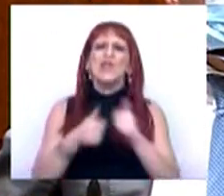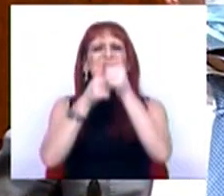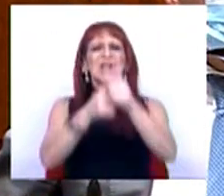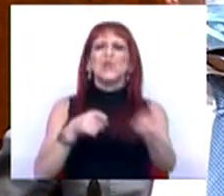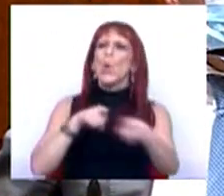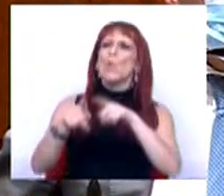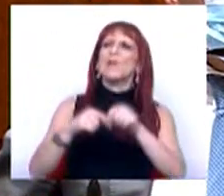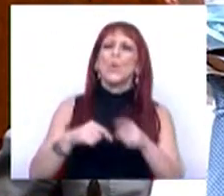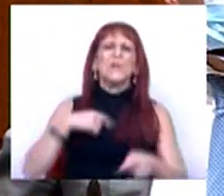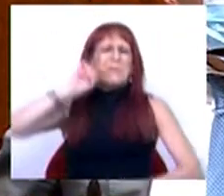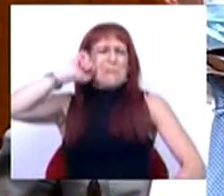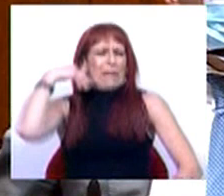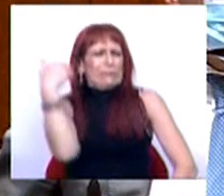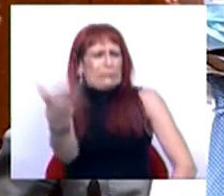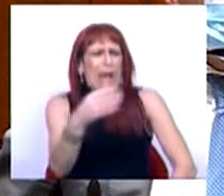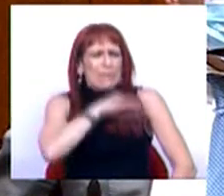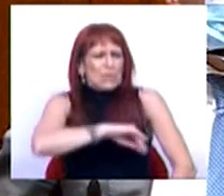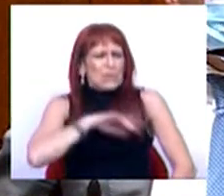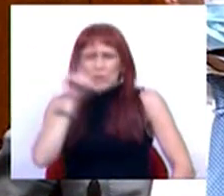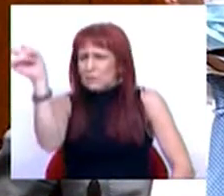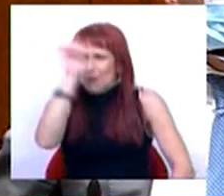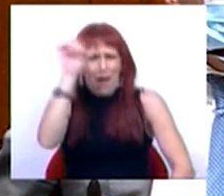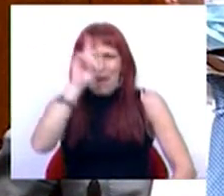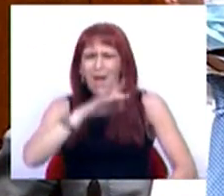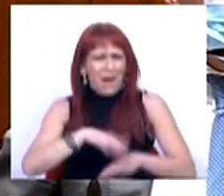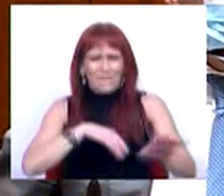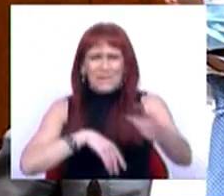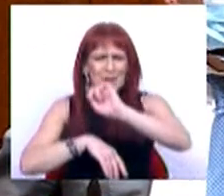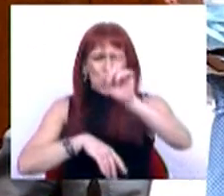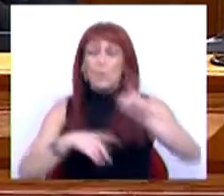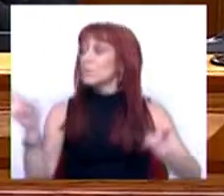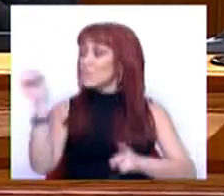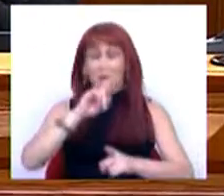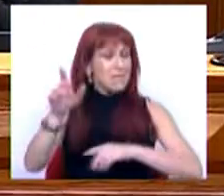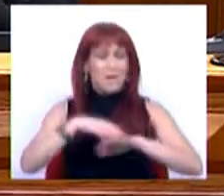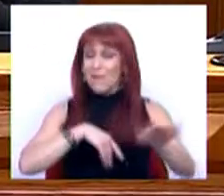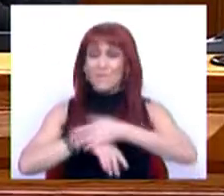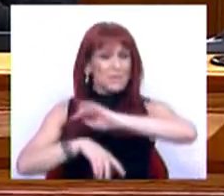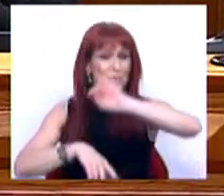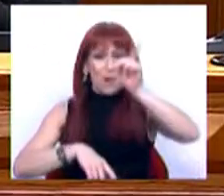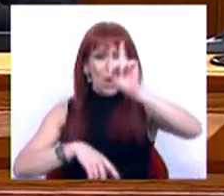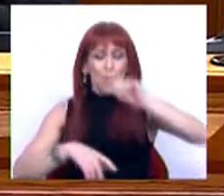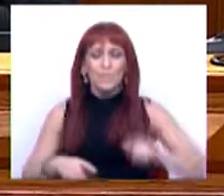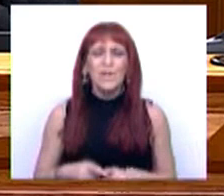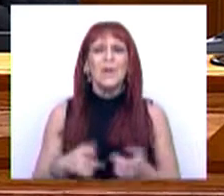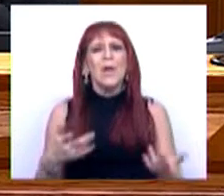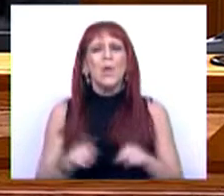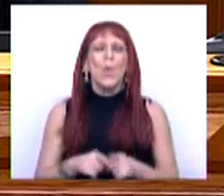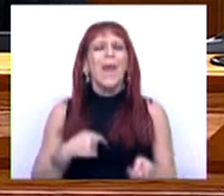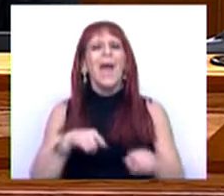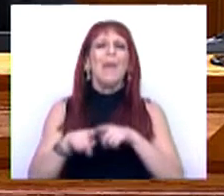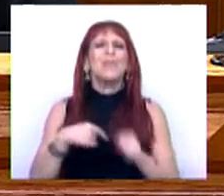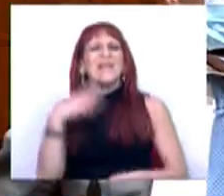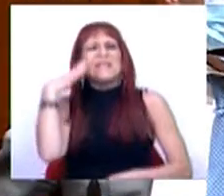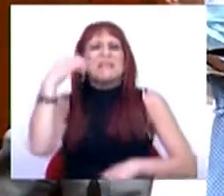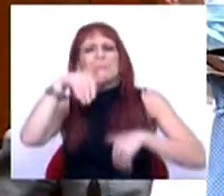uma política de prejudicar os rendimentos e os salários. Não, não o estamos a fazer. Não, não o estamos a fazer. Não caímos é na política